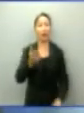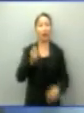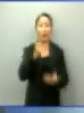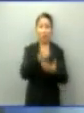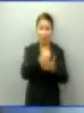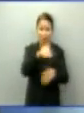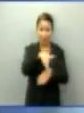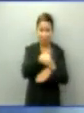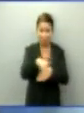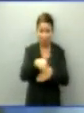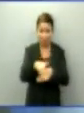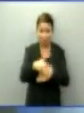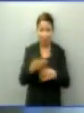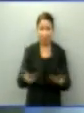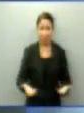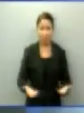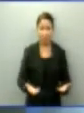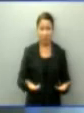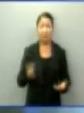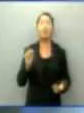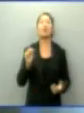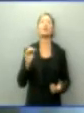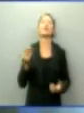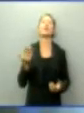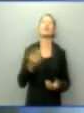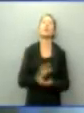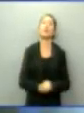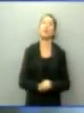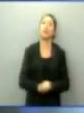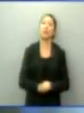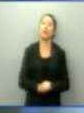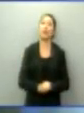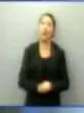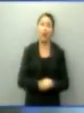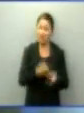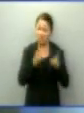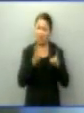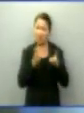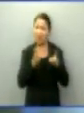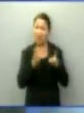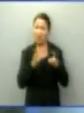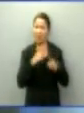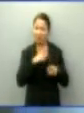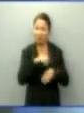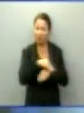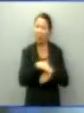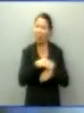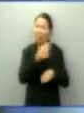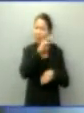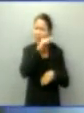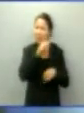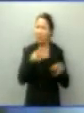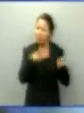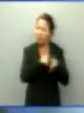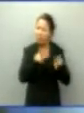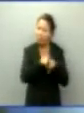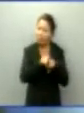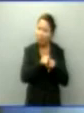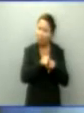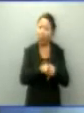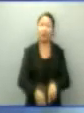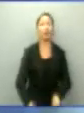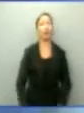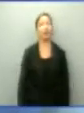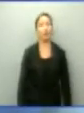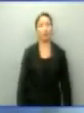busca pedagiar estradas de má qualidade, e essa questão também da investimento que o